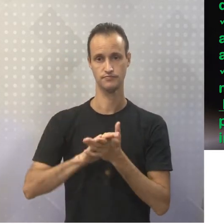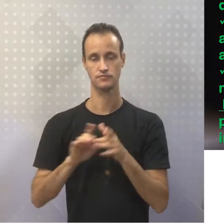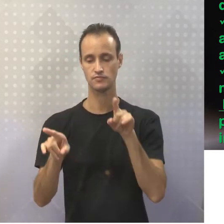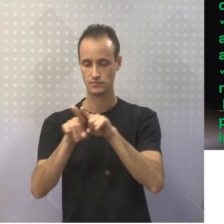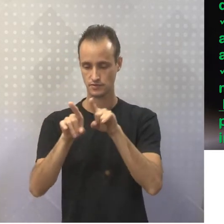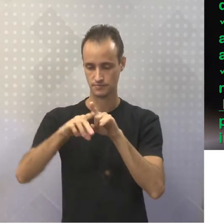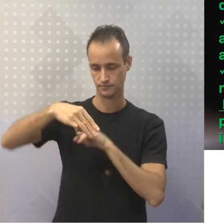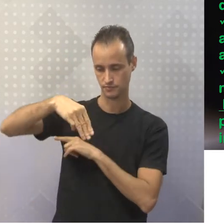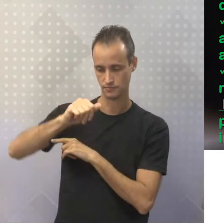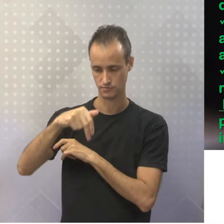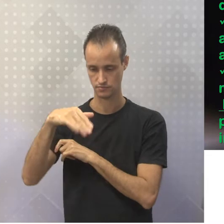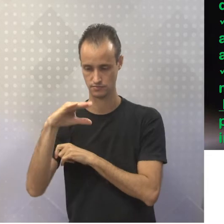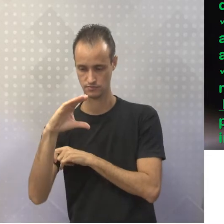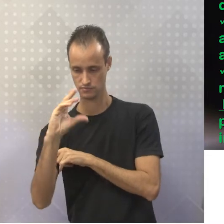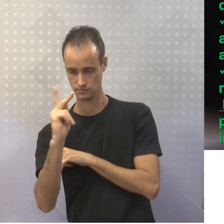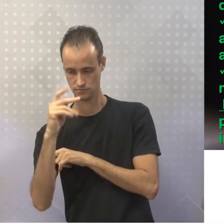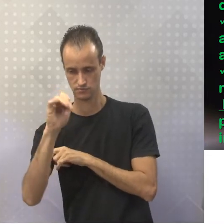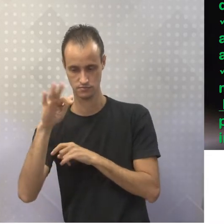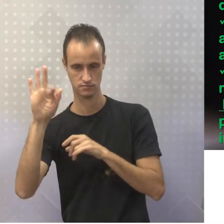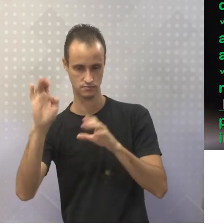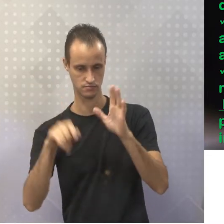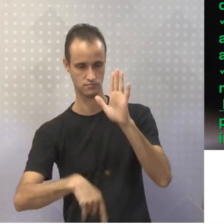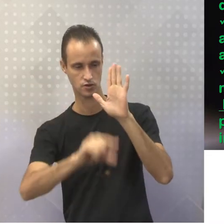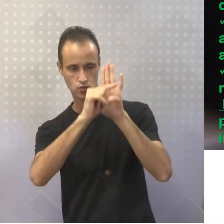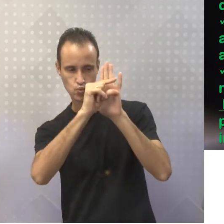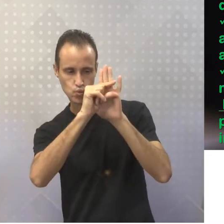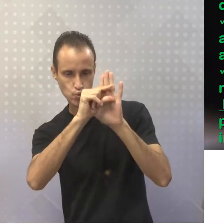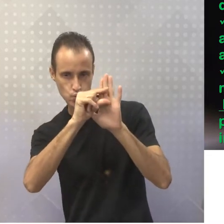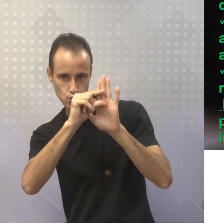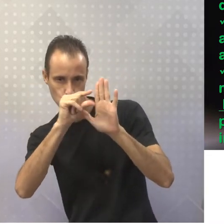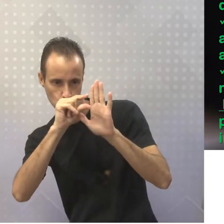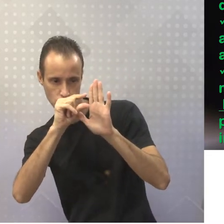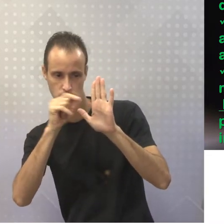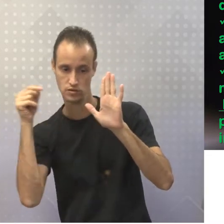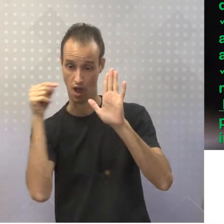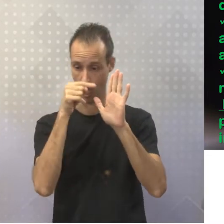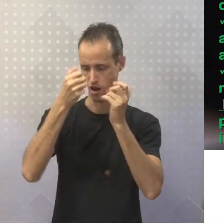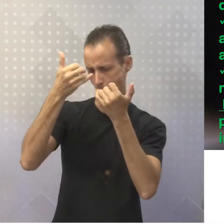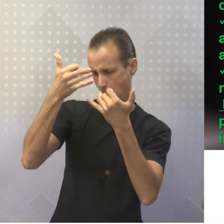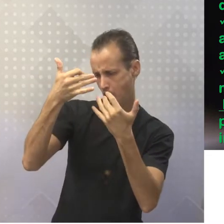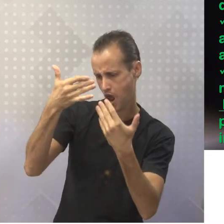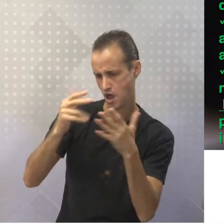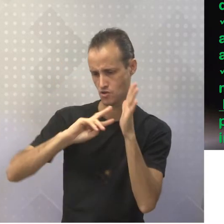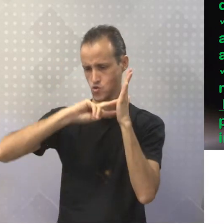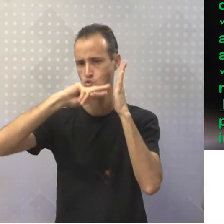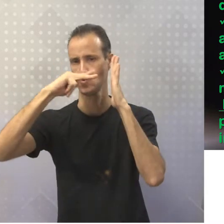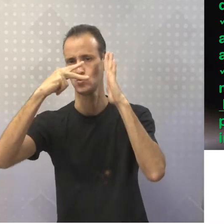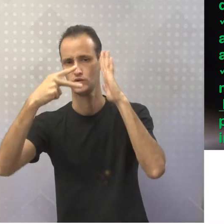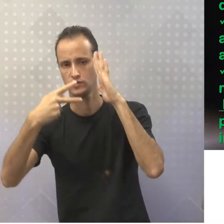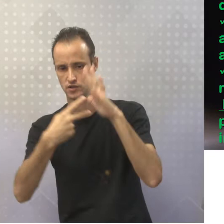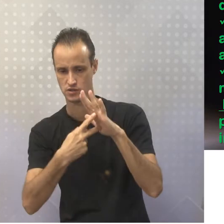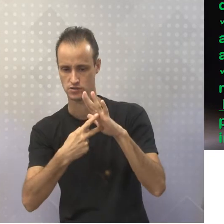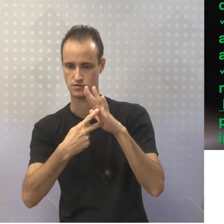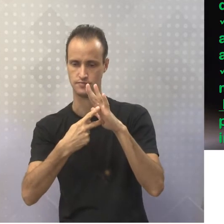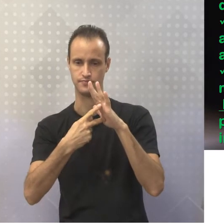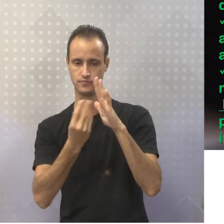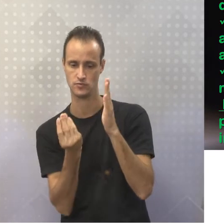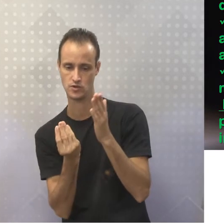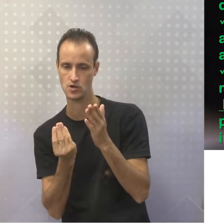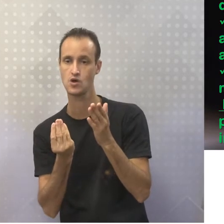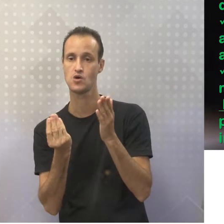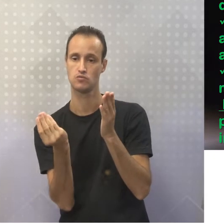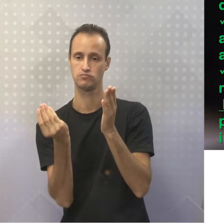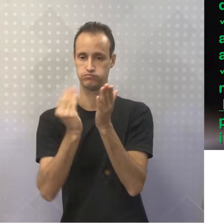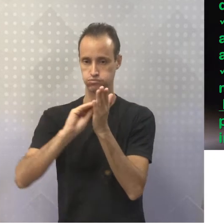manchete. Linha fina, completa o sentido do título, né? Ou lhe acrescenta informações. Ela